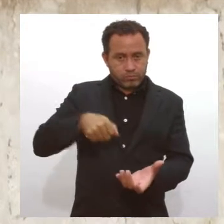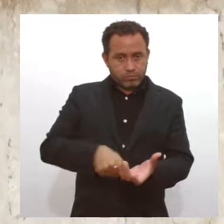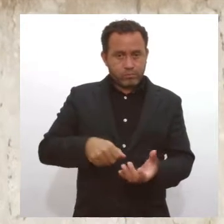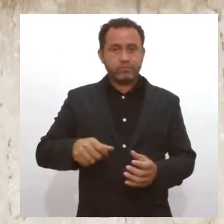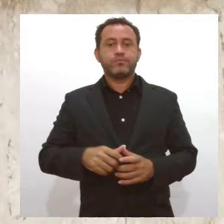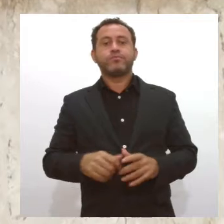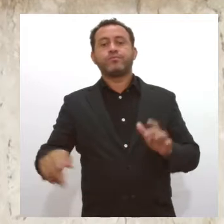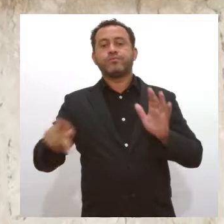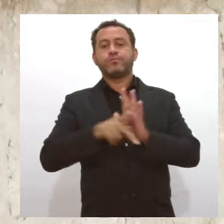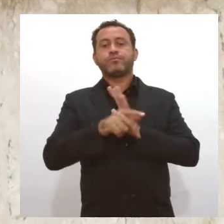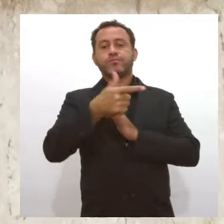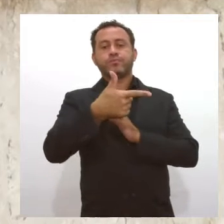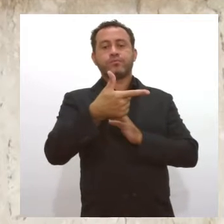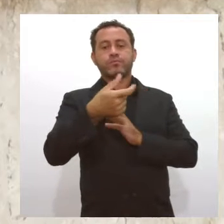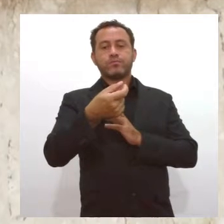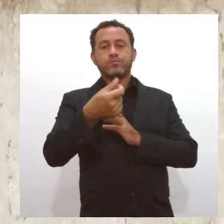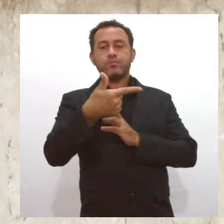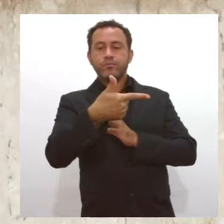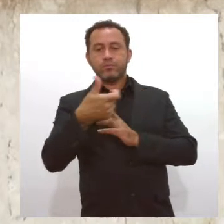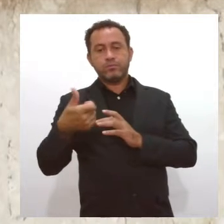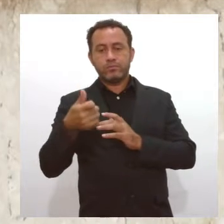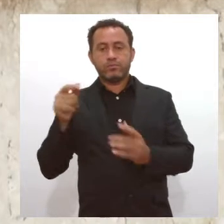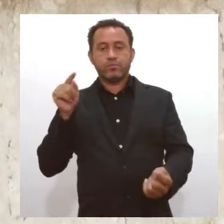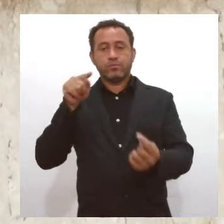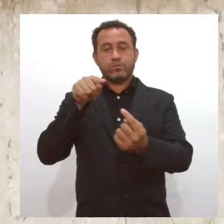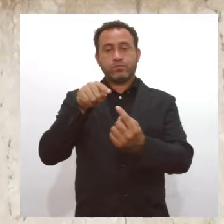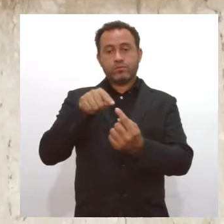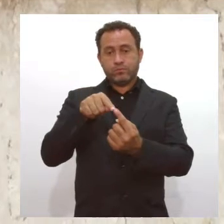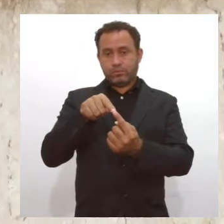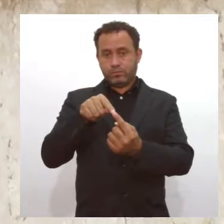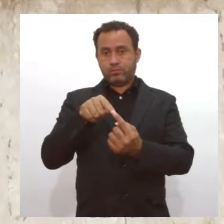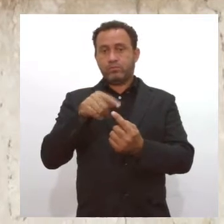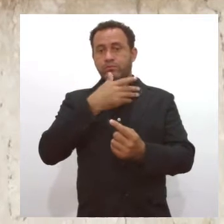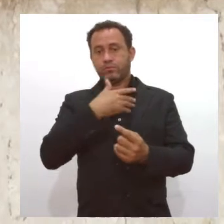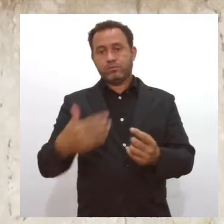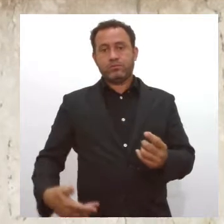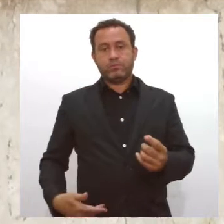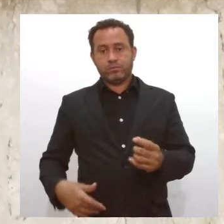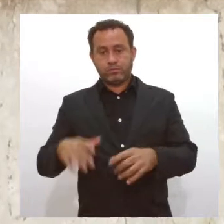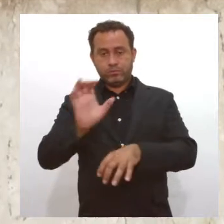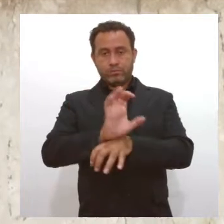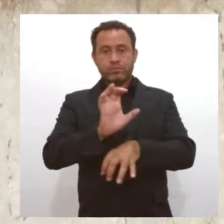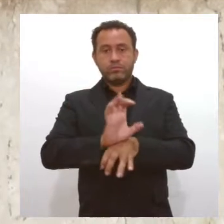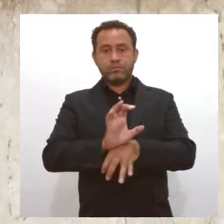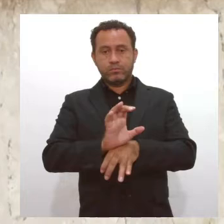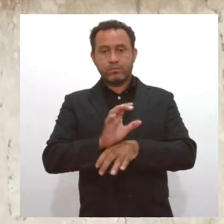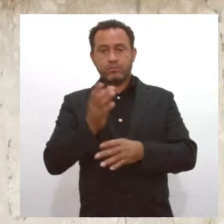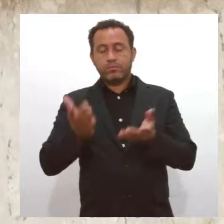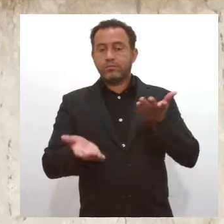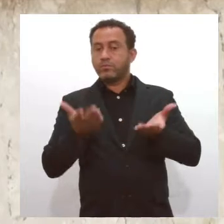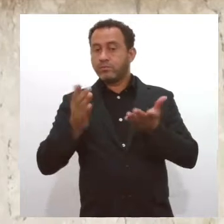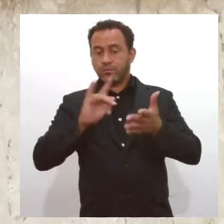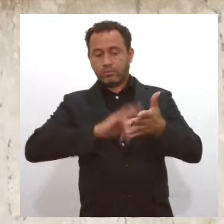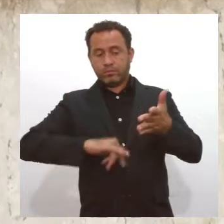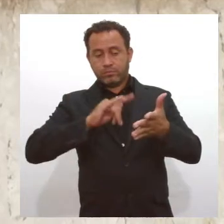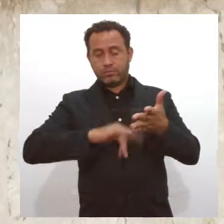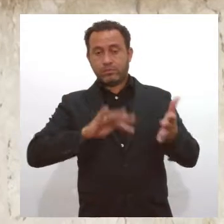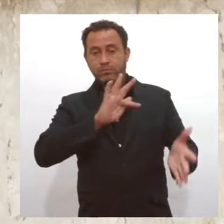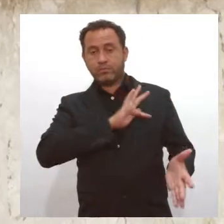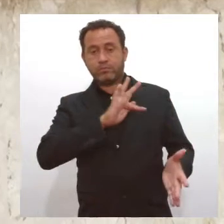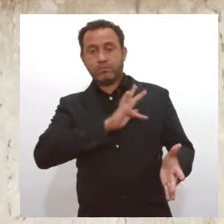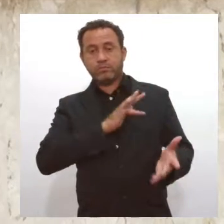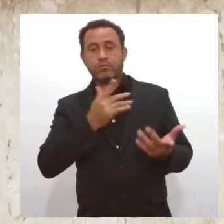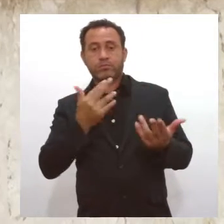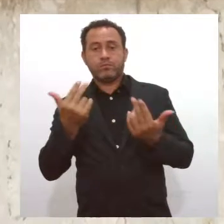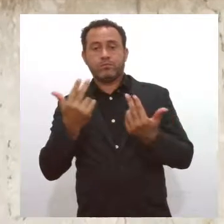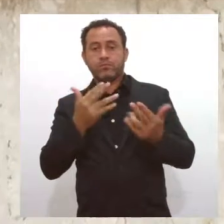número 100 de 2021. O objetivo, de acordo com o governo do estado, é buscar um equilíbrio fiscal usando a mesma alíquota